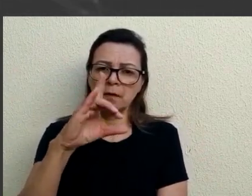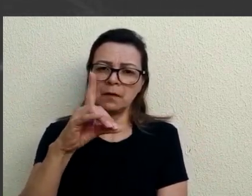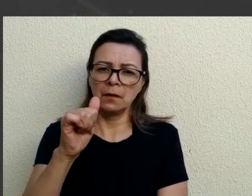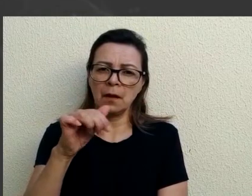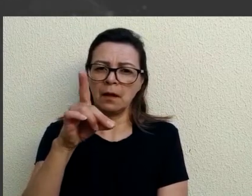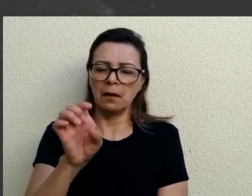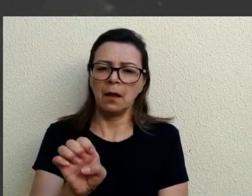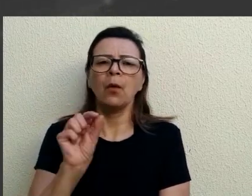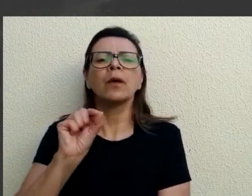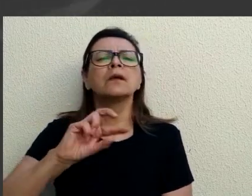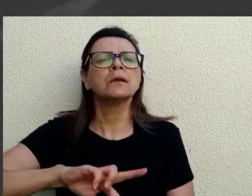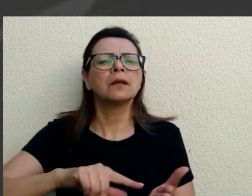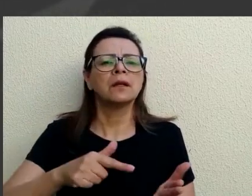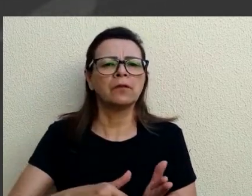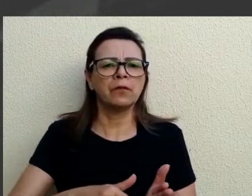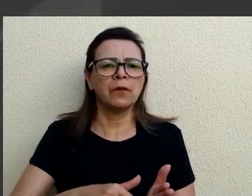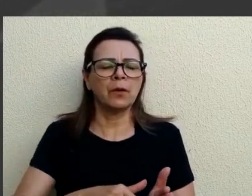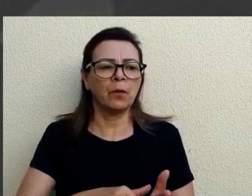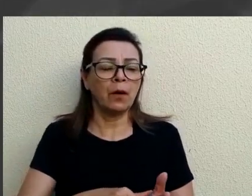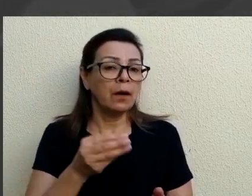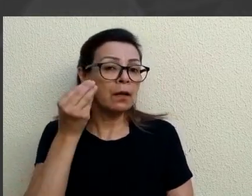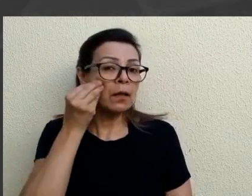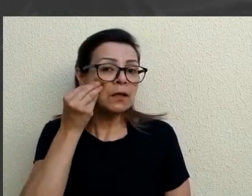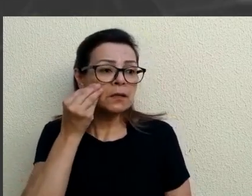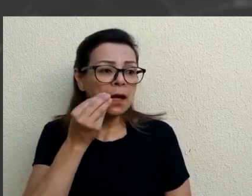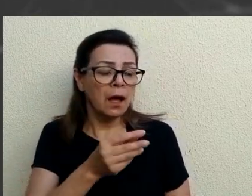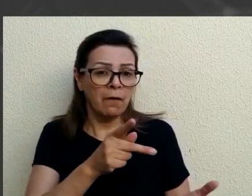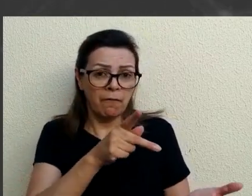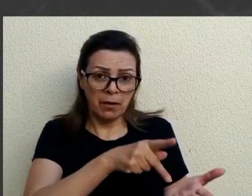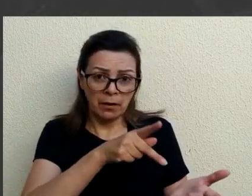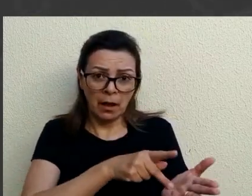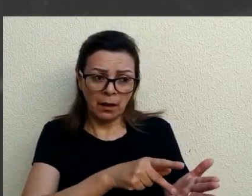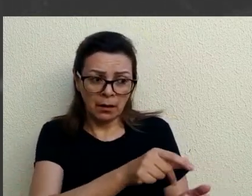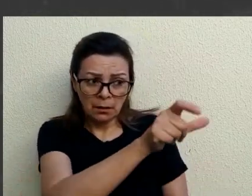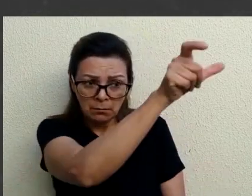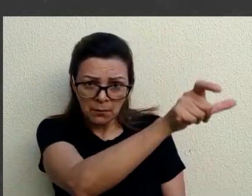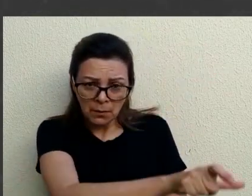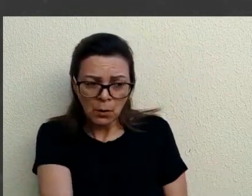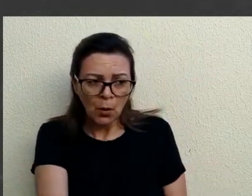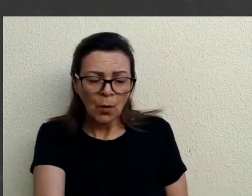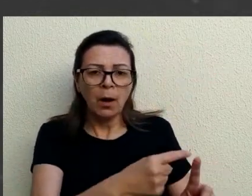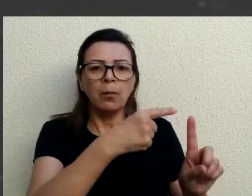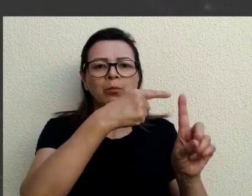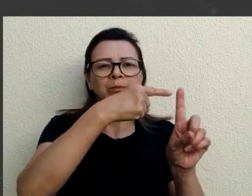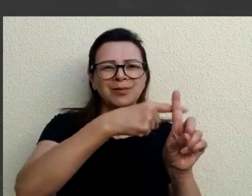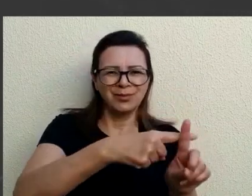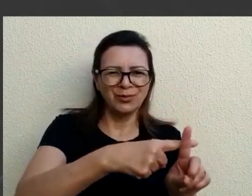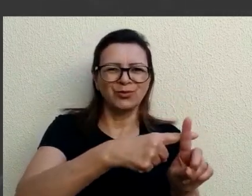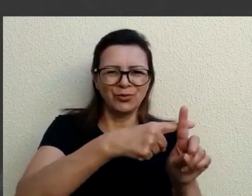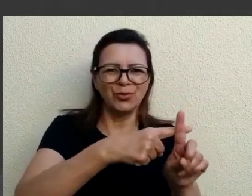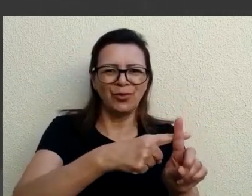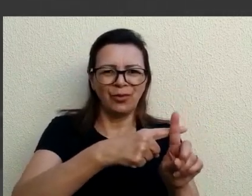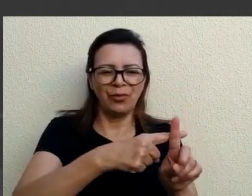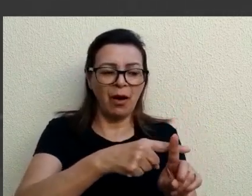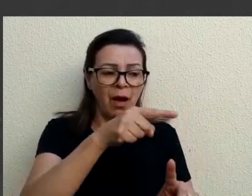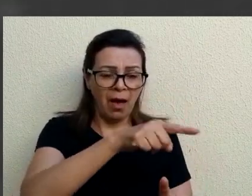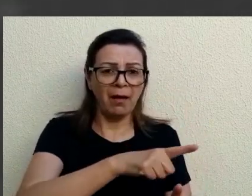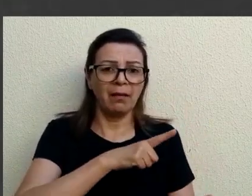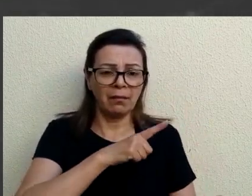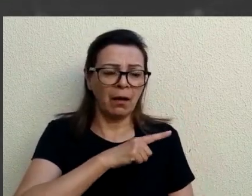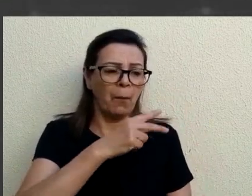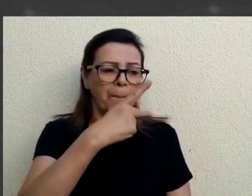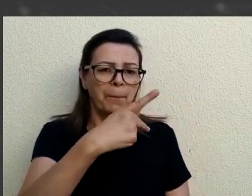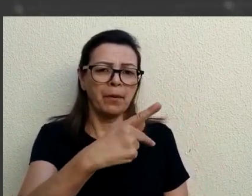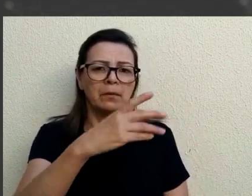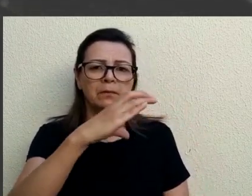testando os verdadeiros positivos. Quem são os verdadeiros positivos? São aquelas pessoas que foram diagnosticadas positivas